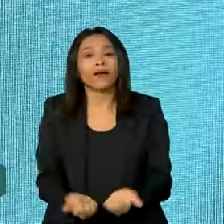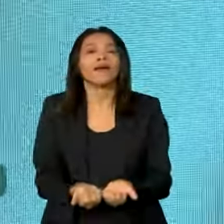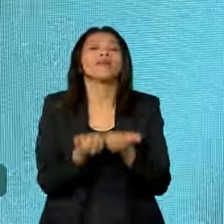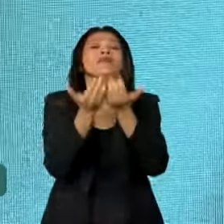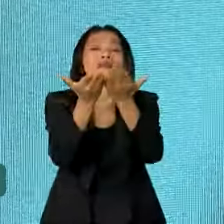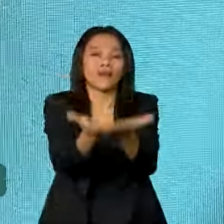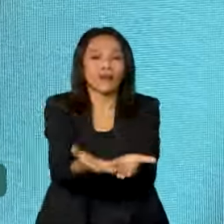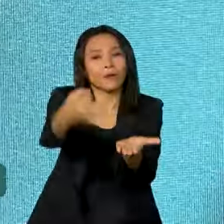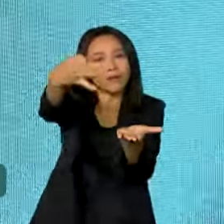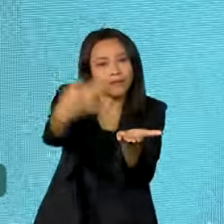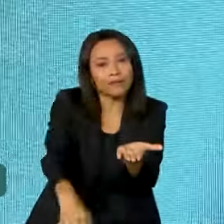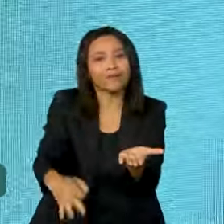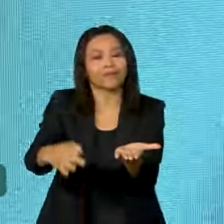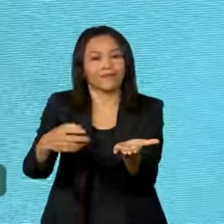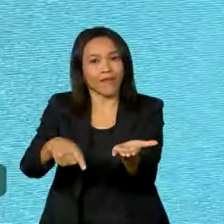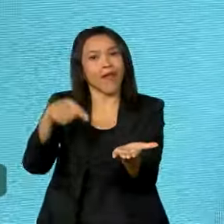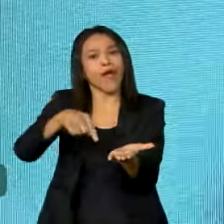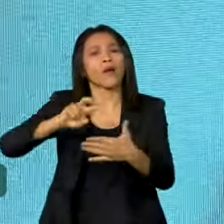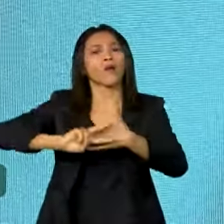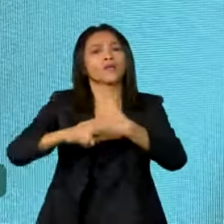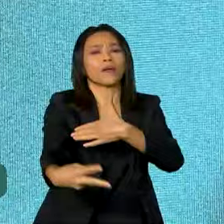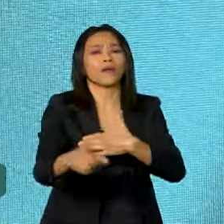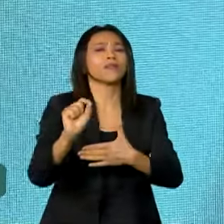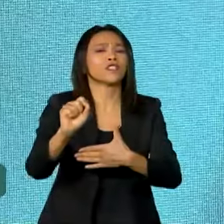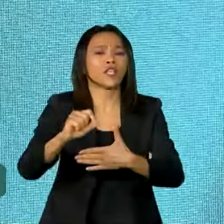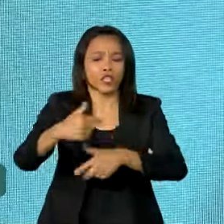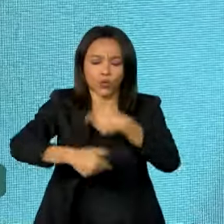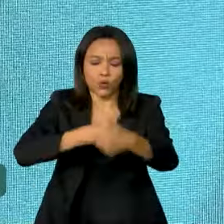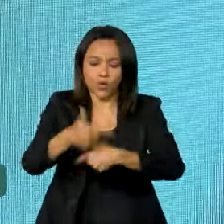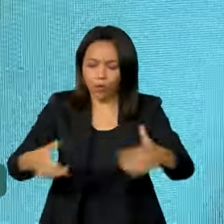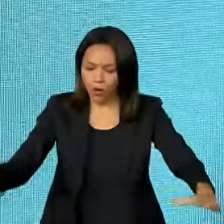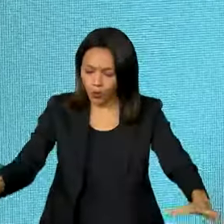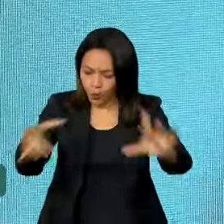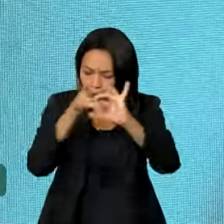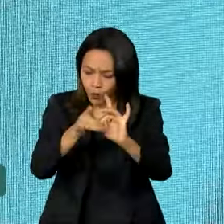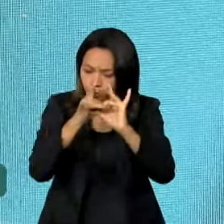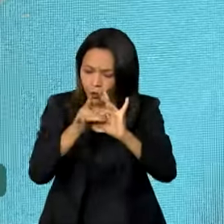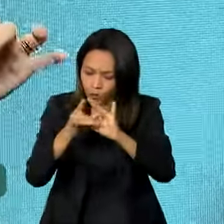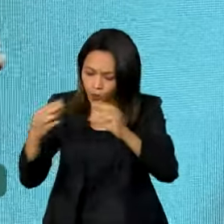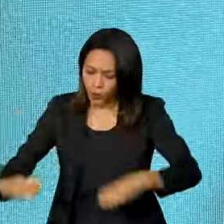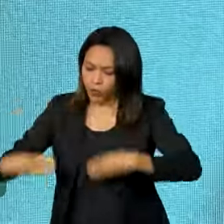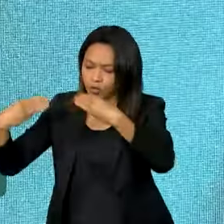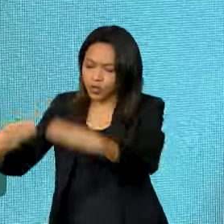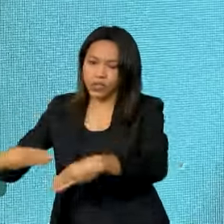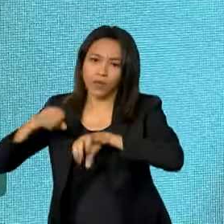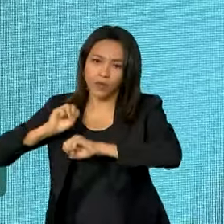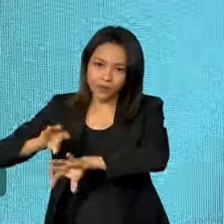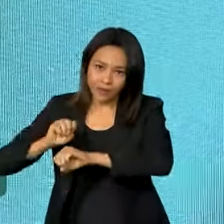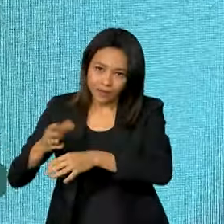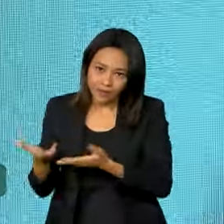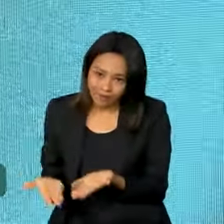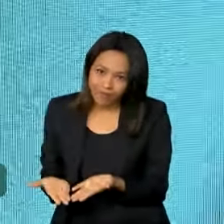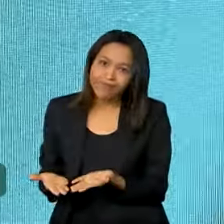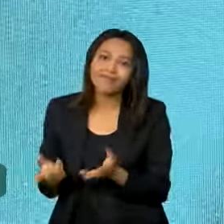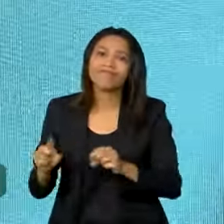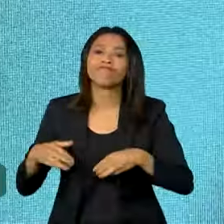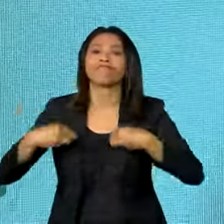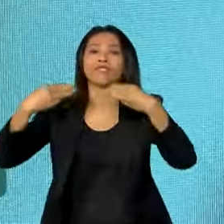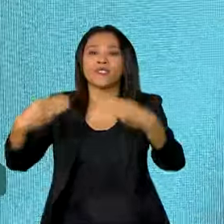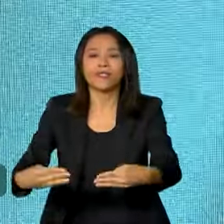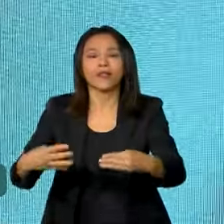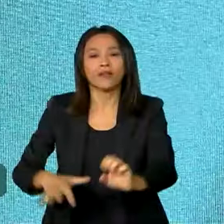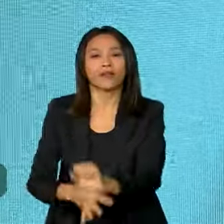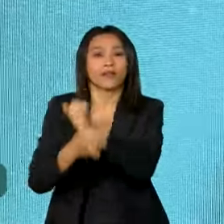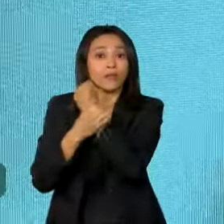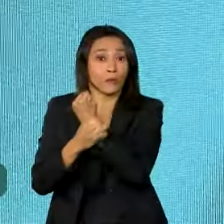César o que é de César. Isso é fruto de um trabalho em conjunto do Ministério da Educação, do Ministério da